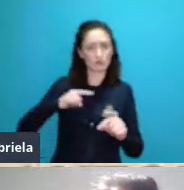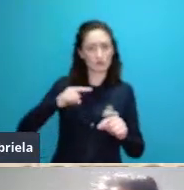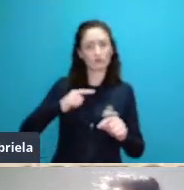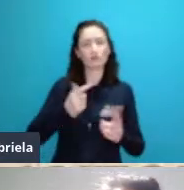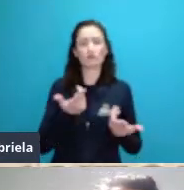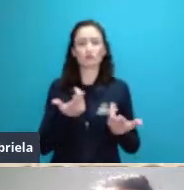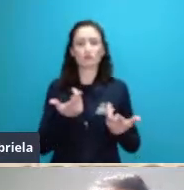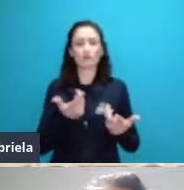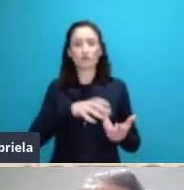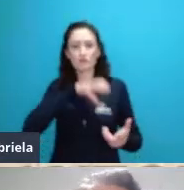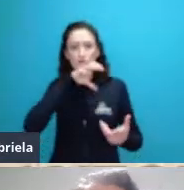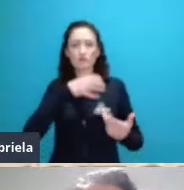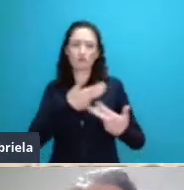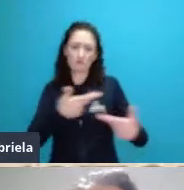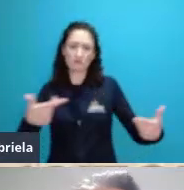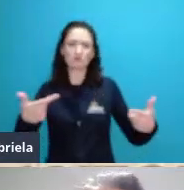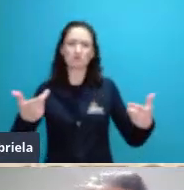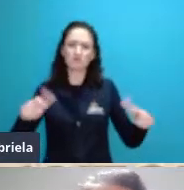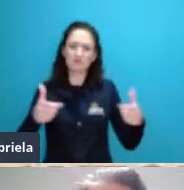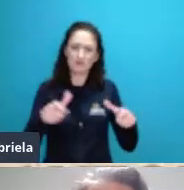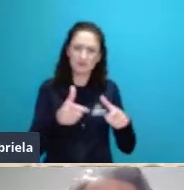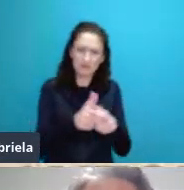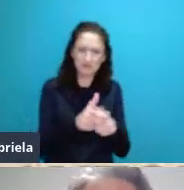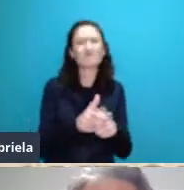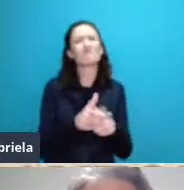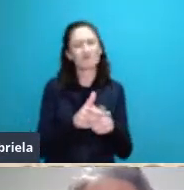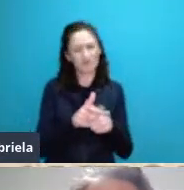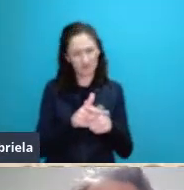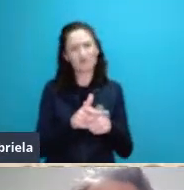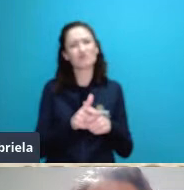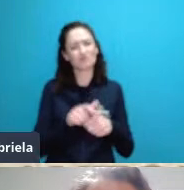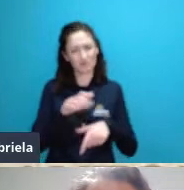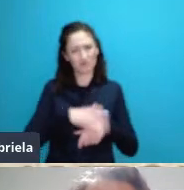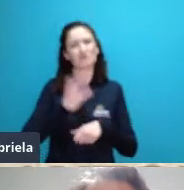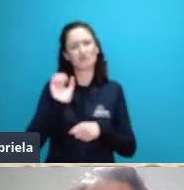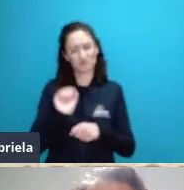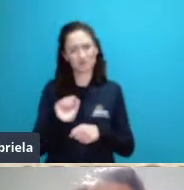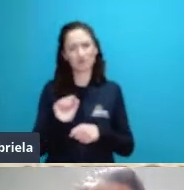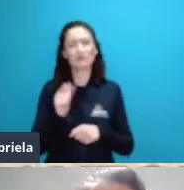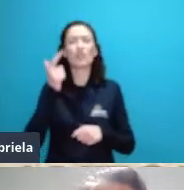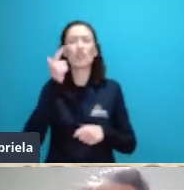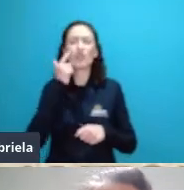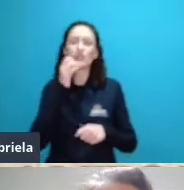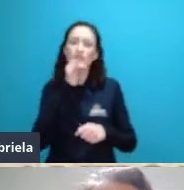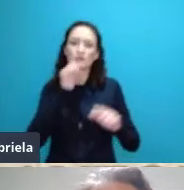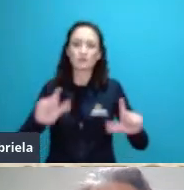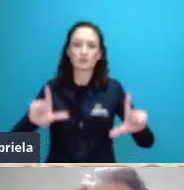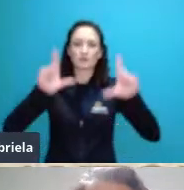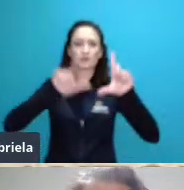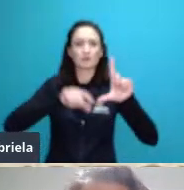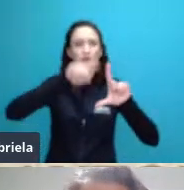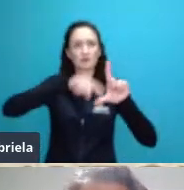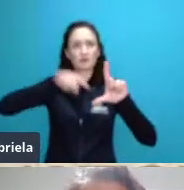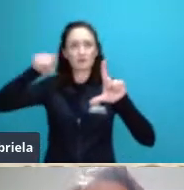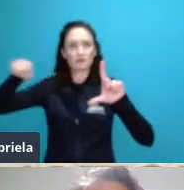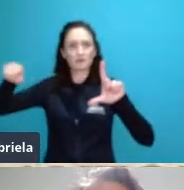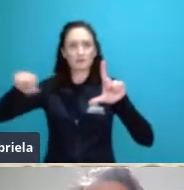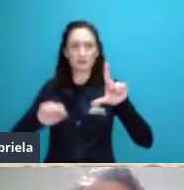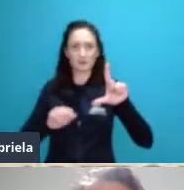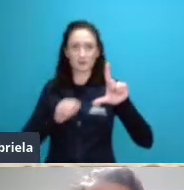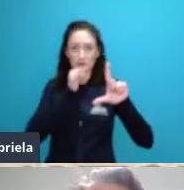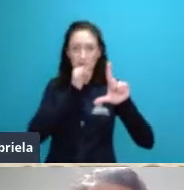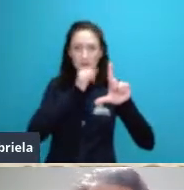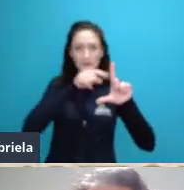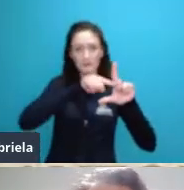se nós virmos essa linha desse gráfico aqui a linha vermelha de cima ela representa o crescimento populacional da espécie humana ao longo do século